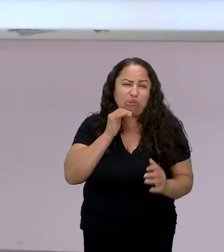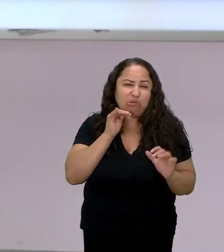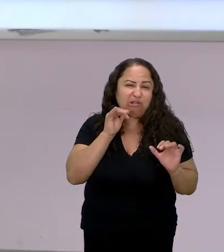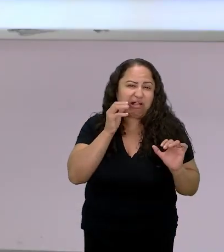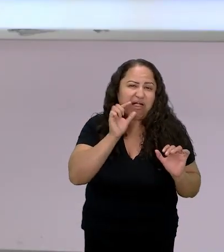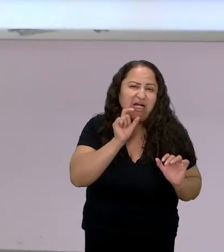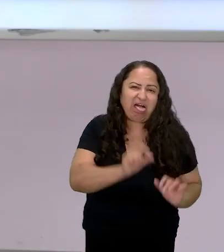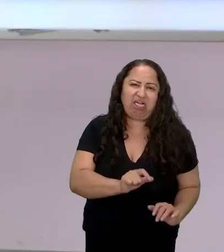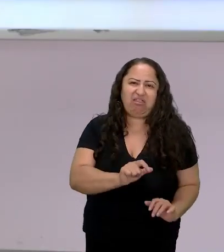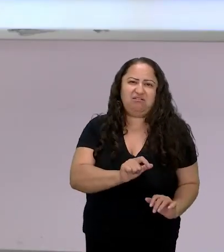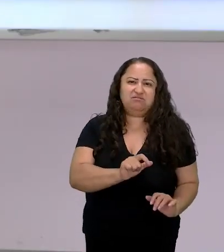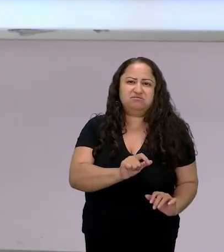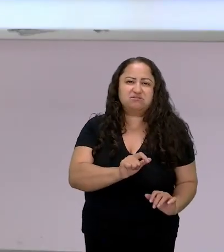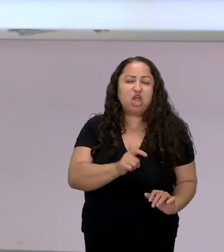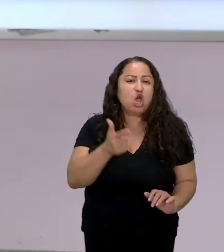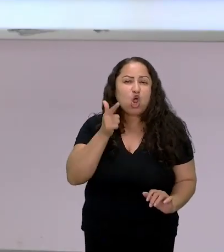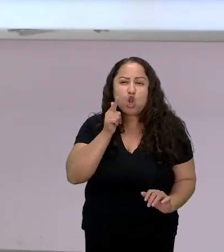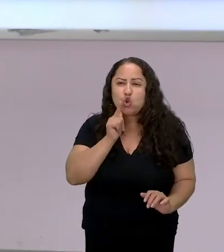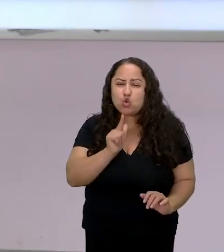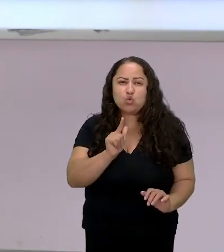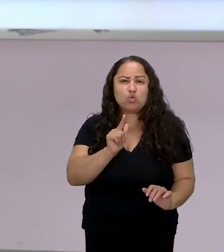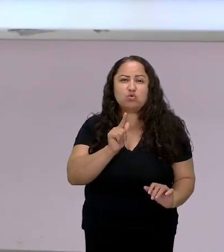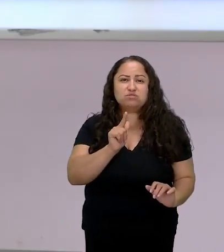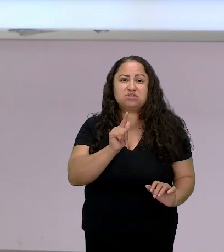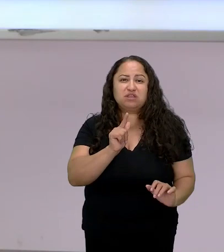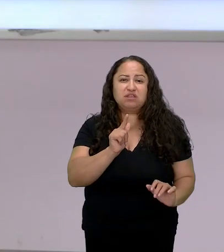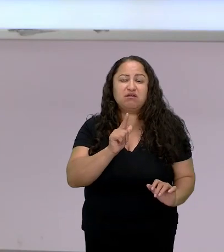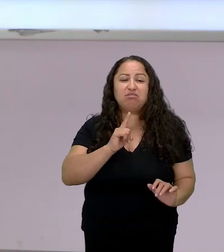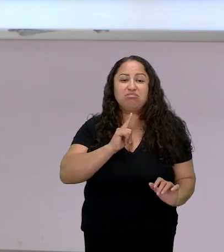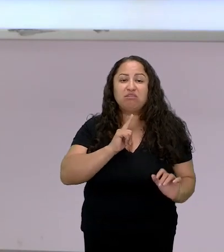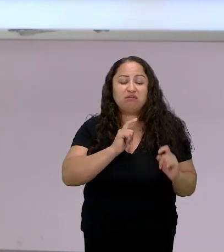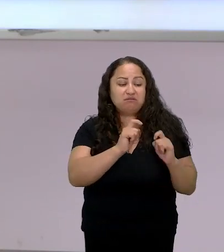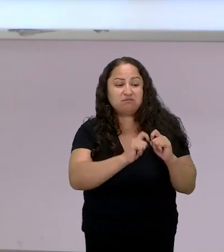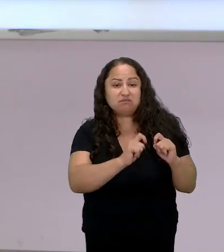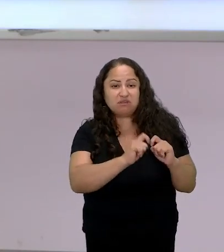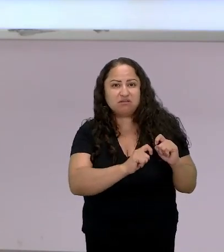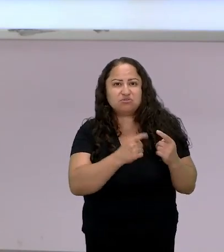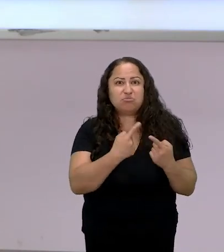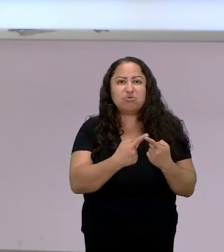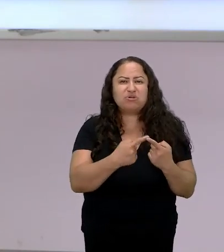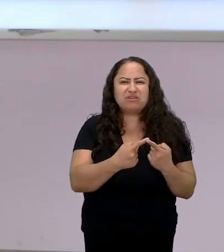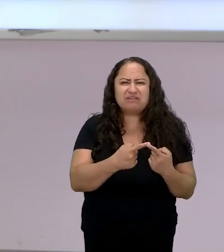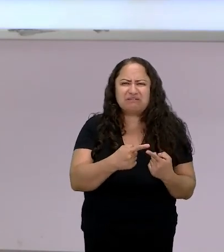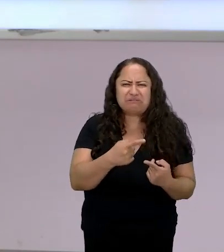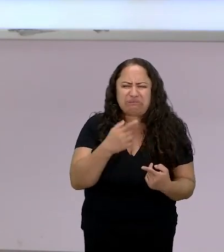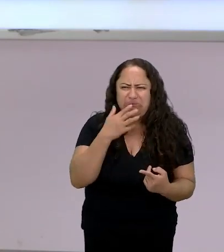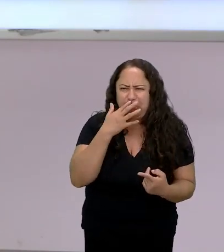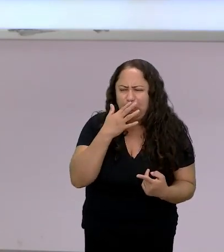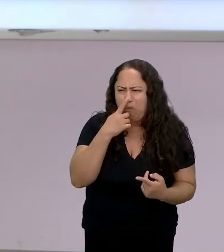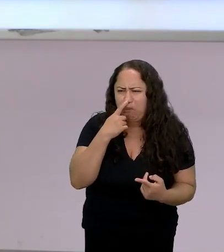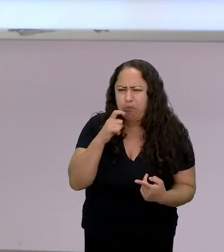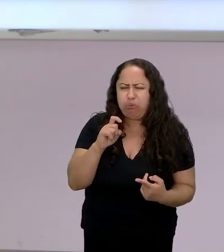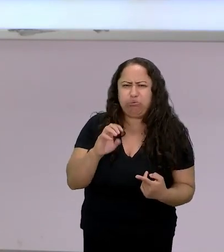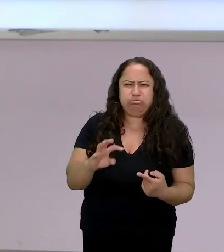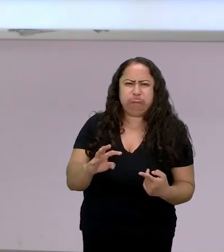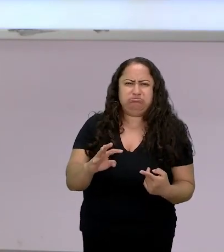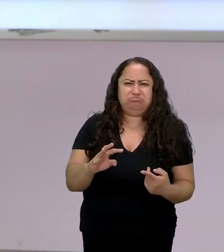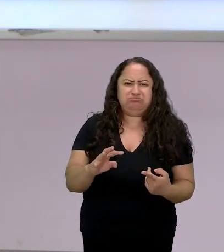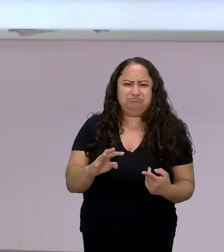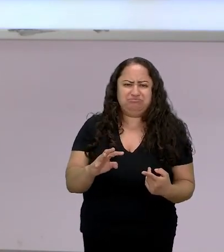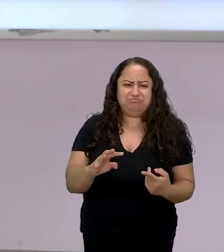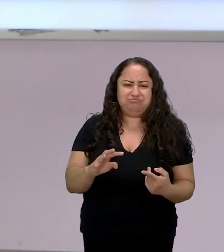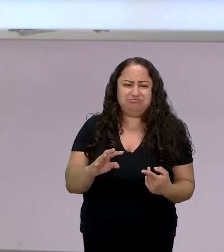nem se relacionar com ele que ela desmaiava de tanto que o homem fedia e enfim é